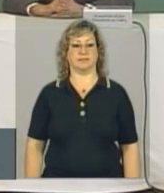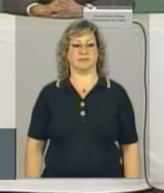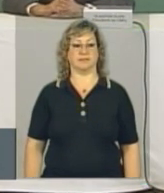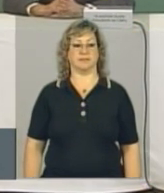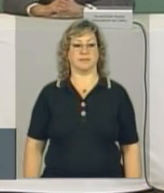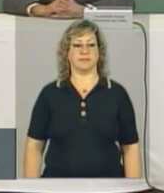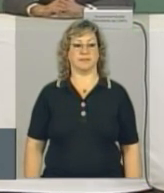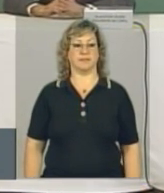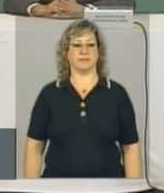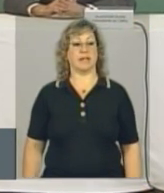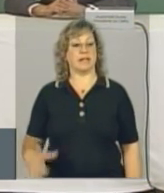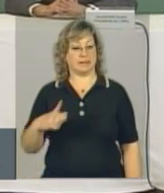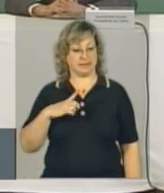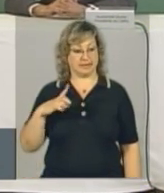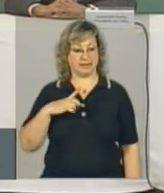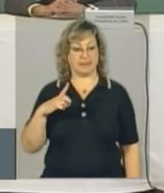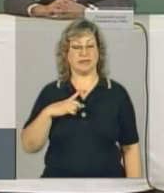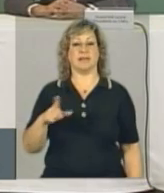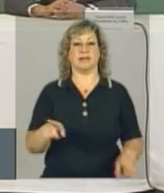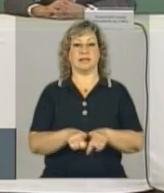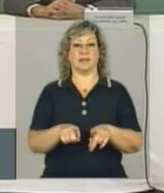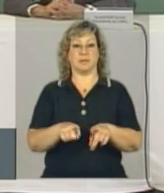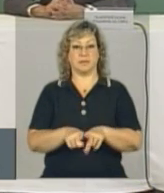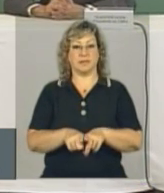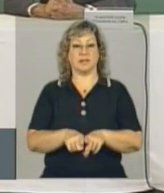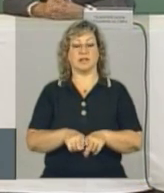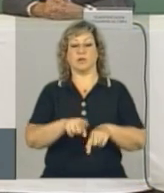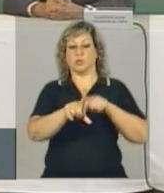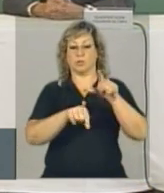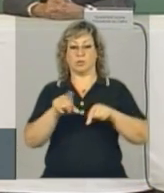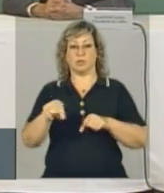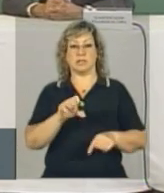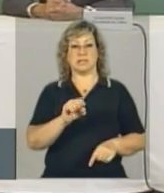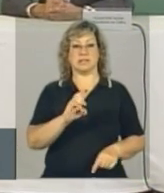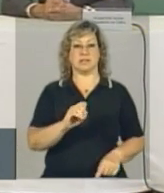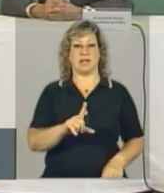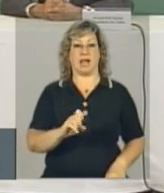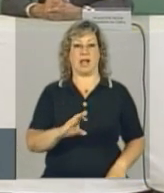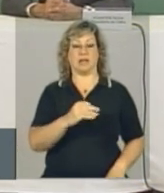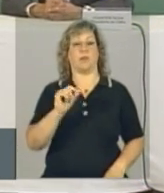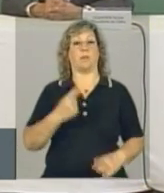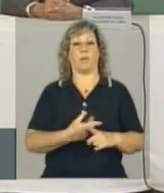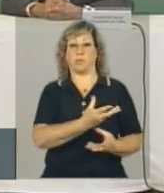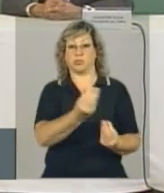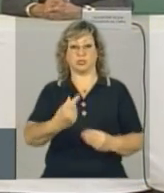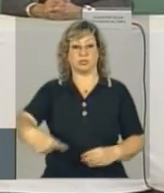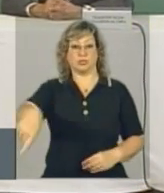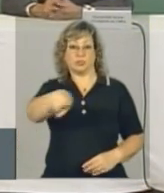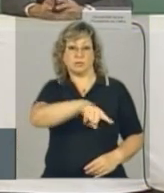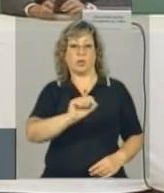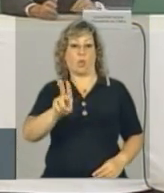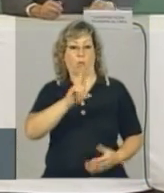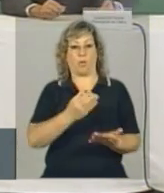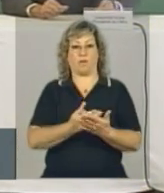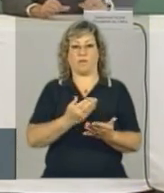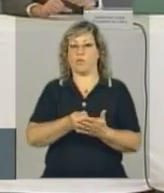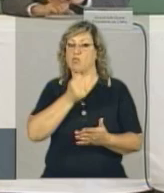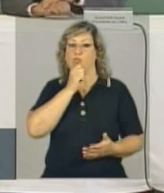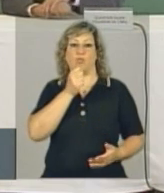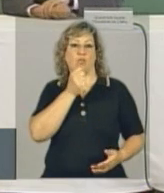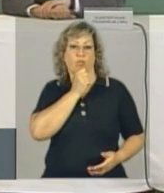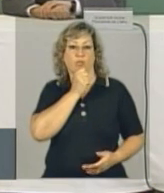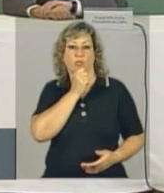Acima não. E, ainda assim, houve uma seleção, porque muitos deles, a universidade, por exemplo, não homologou